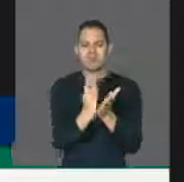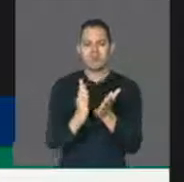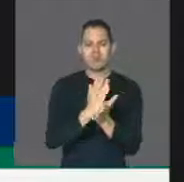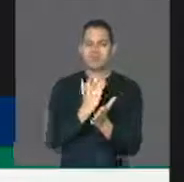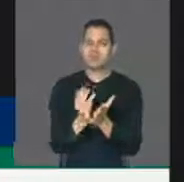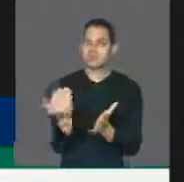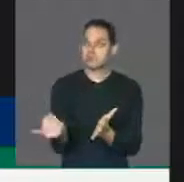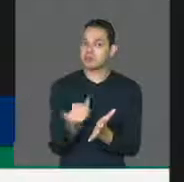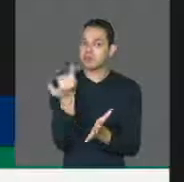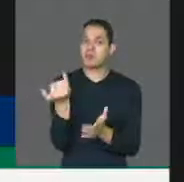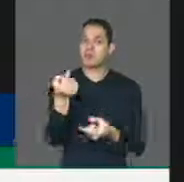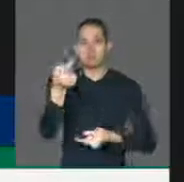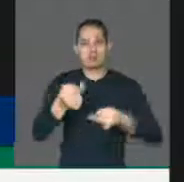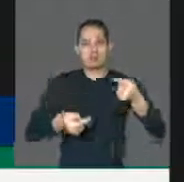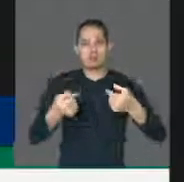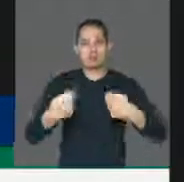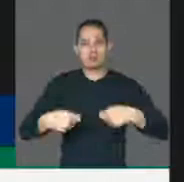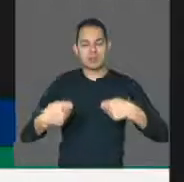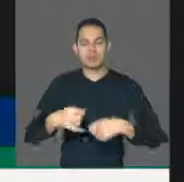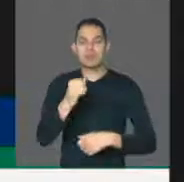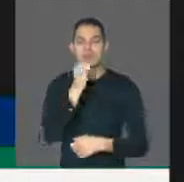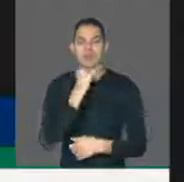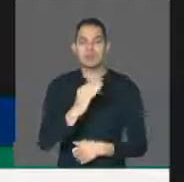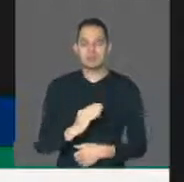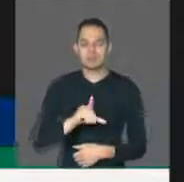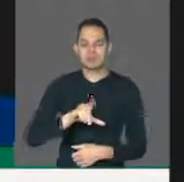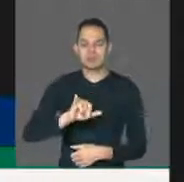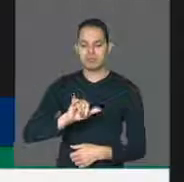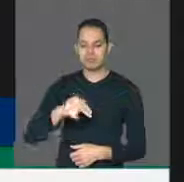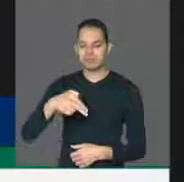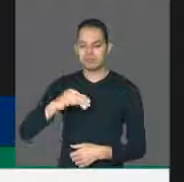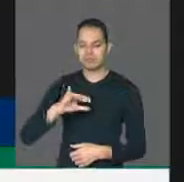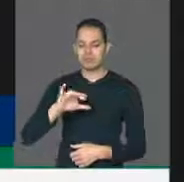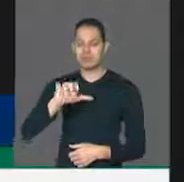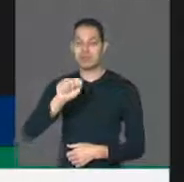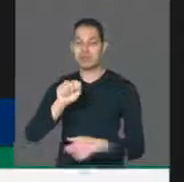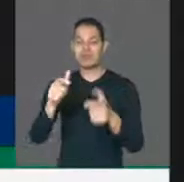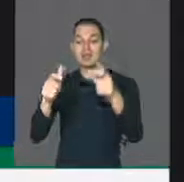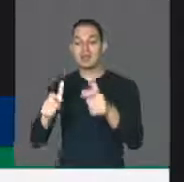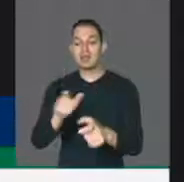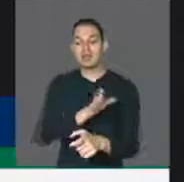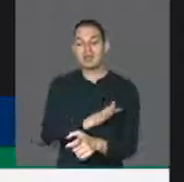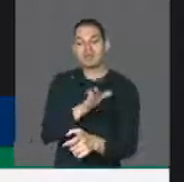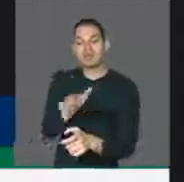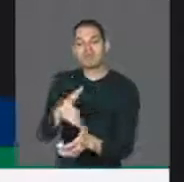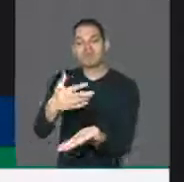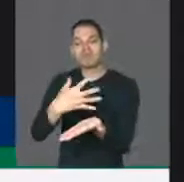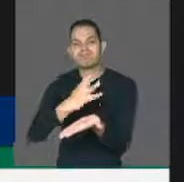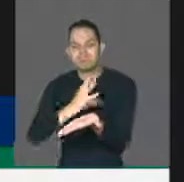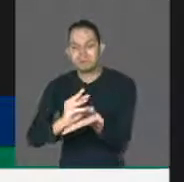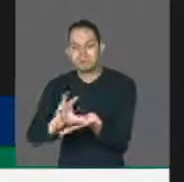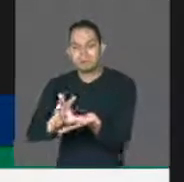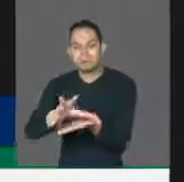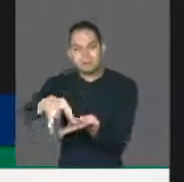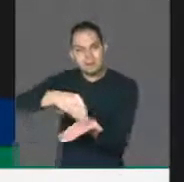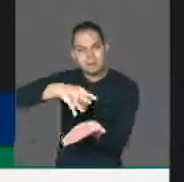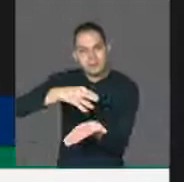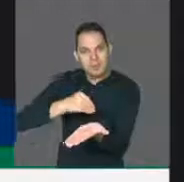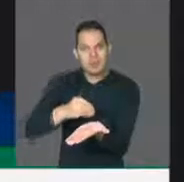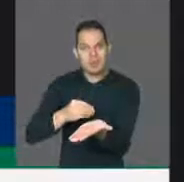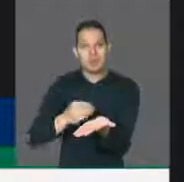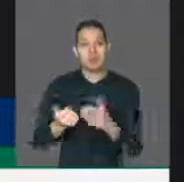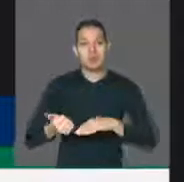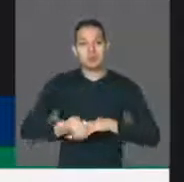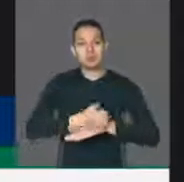discutindo. A questão das clínicas que vão dar a aptidão psicotécnica, né? Os profissionais que estão hábitos para